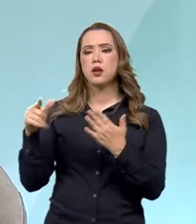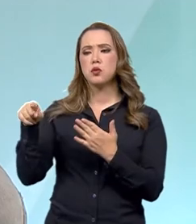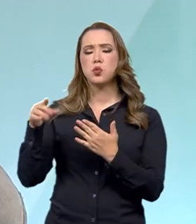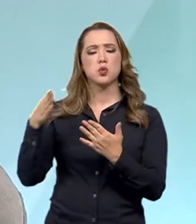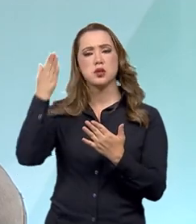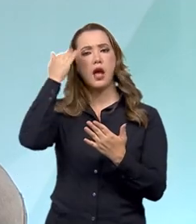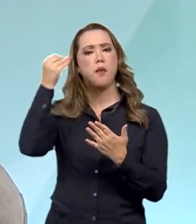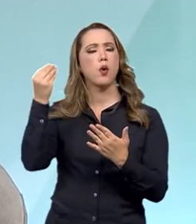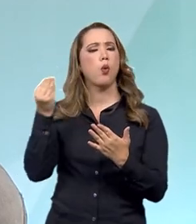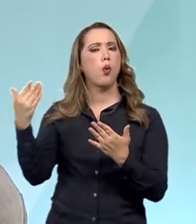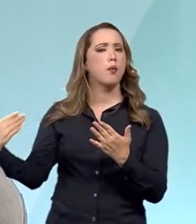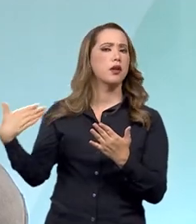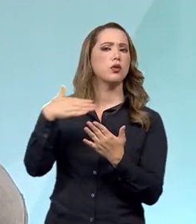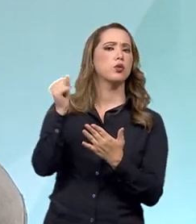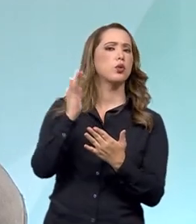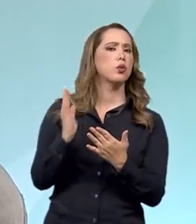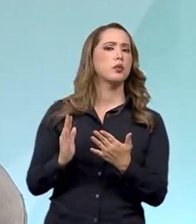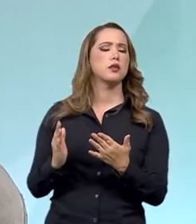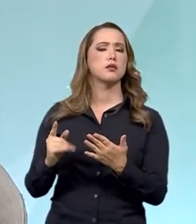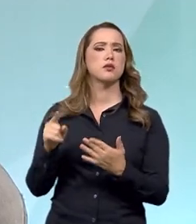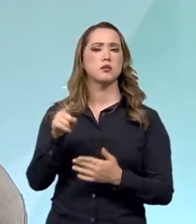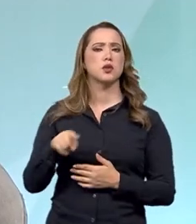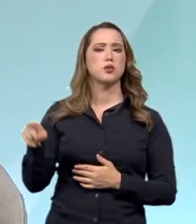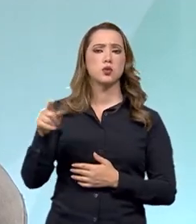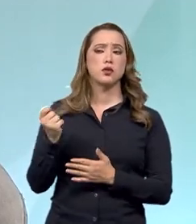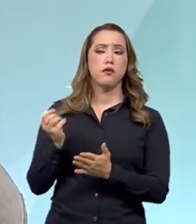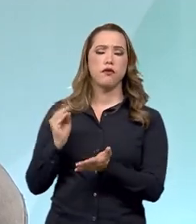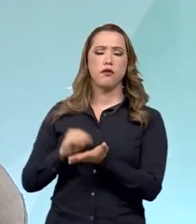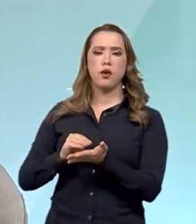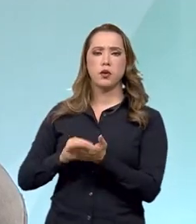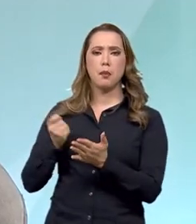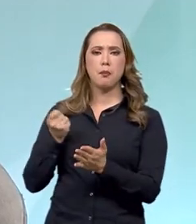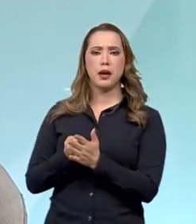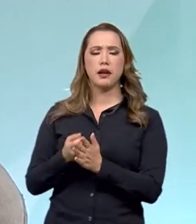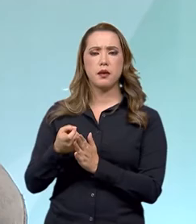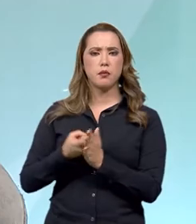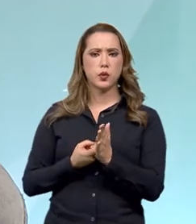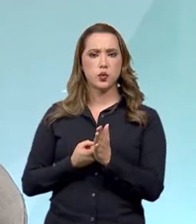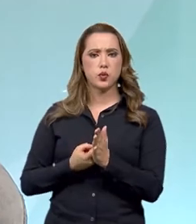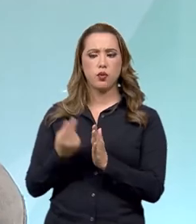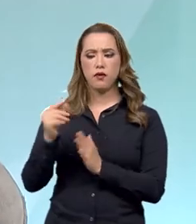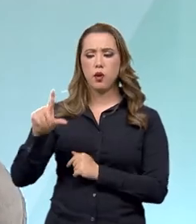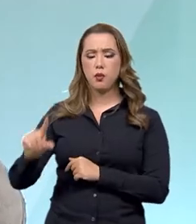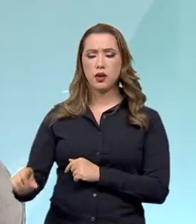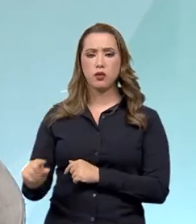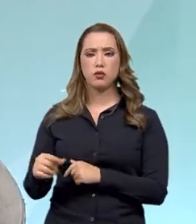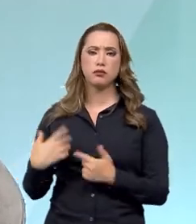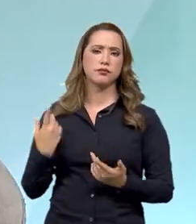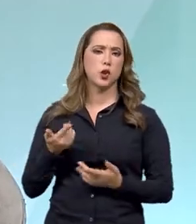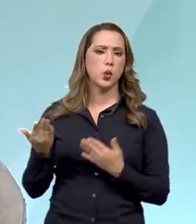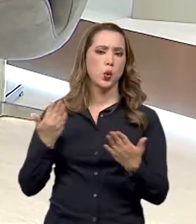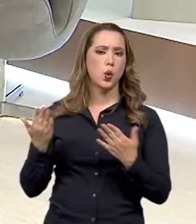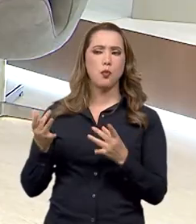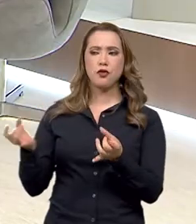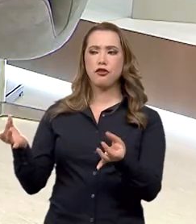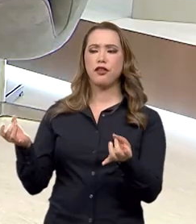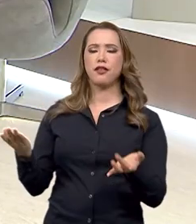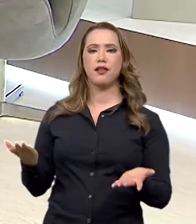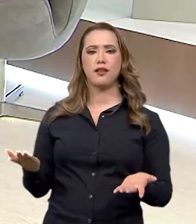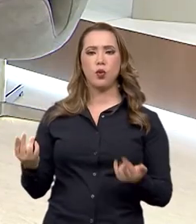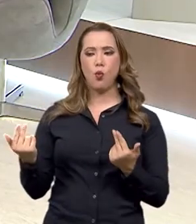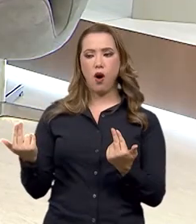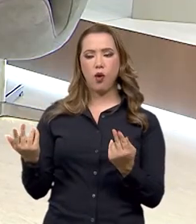sabe a procedência, mas um produto que não pagou tributo com um custo muito abaixo. E aí não dá para concorrer. Tipo, nesse jogo,